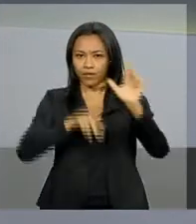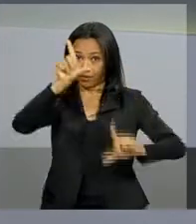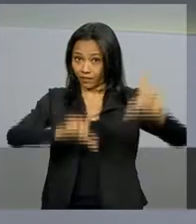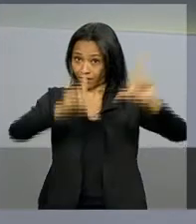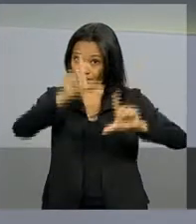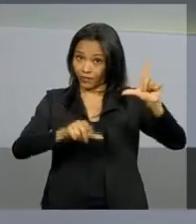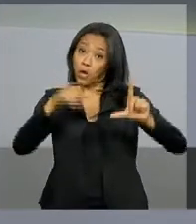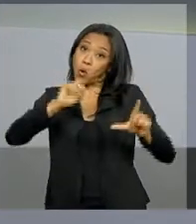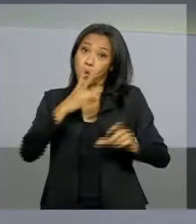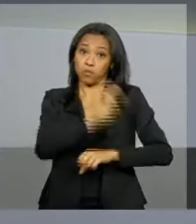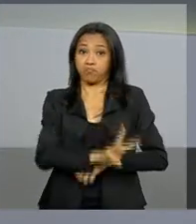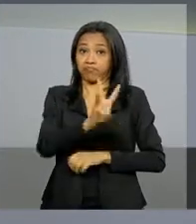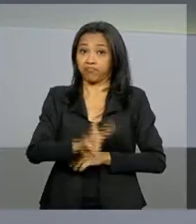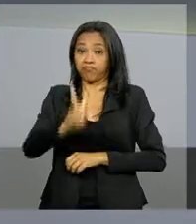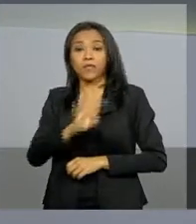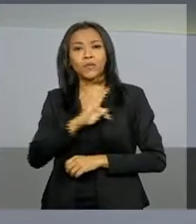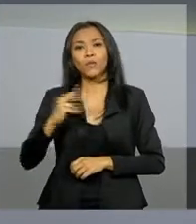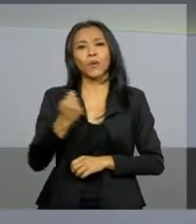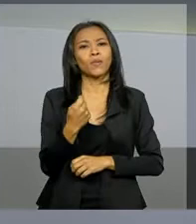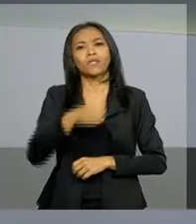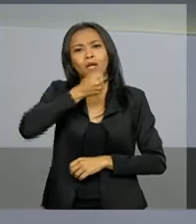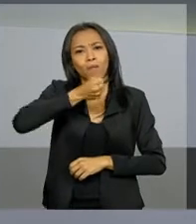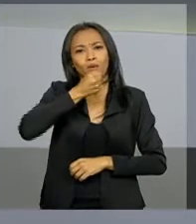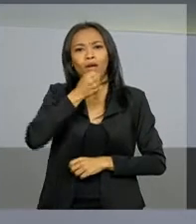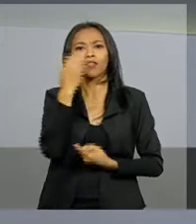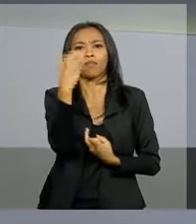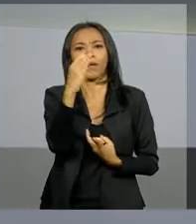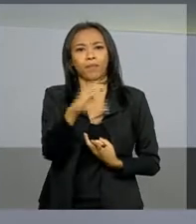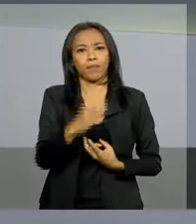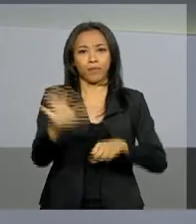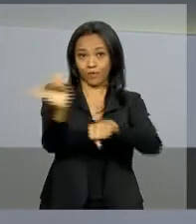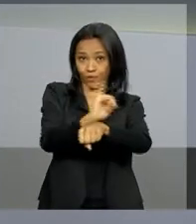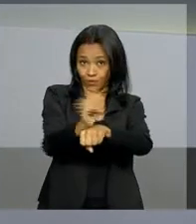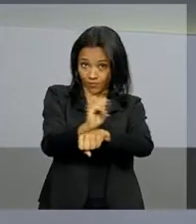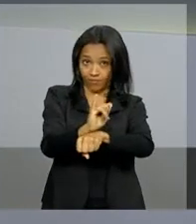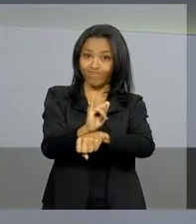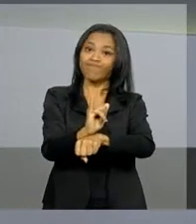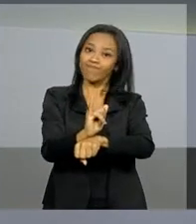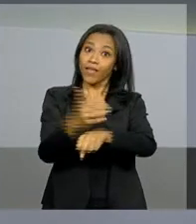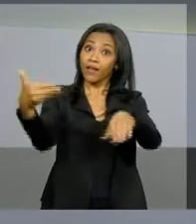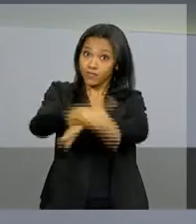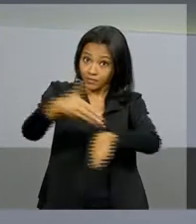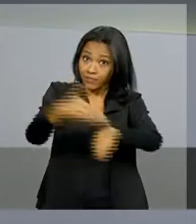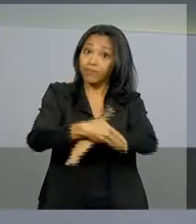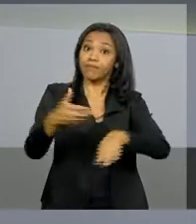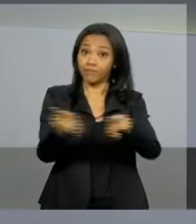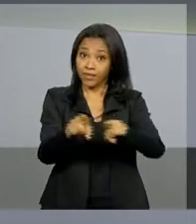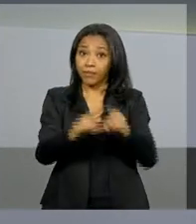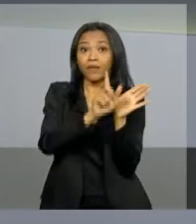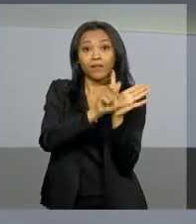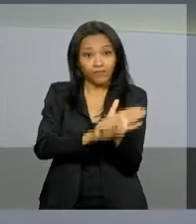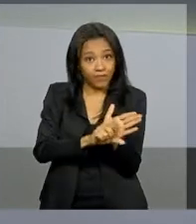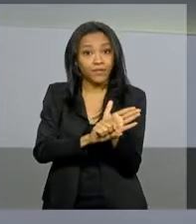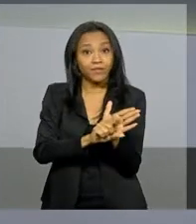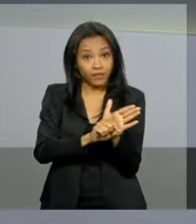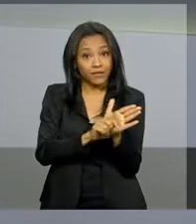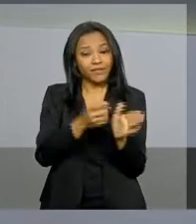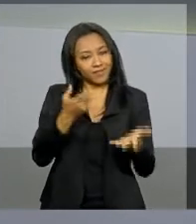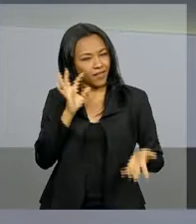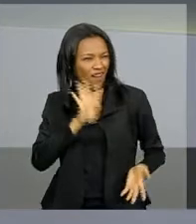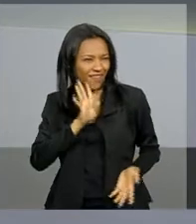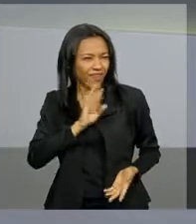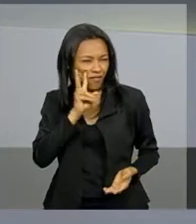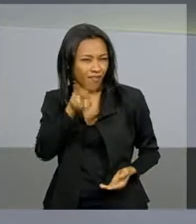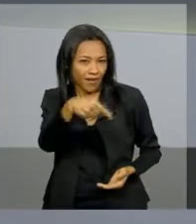vivo pelo site da NBR, e todas as reportagens também estão disponíveis no nosso canal do YouTube. Acesse também o nosso perfil no Twitter, que está bem